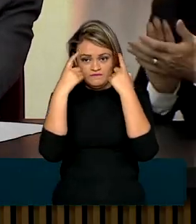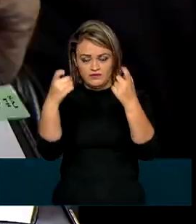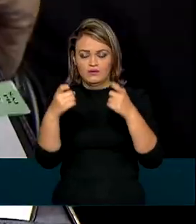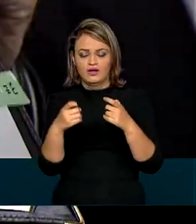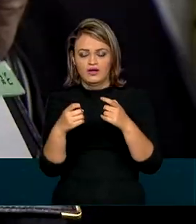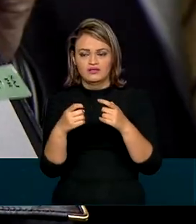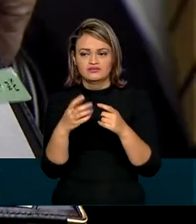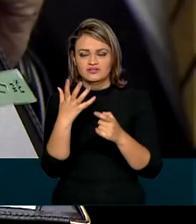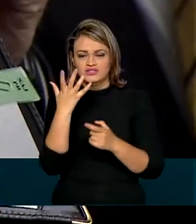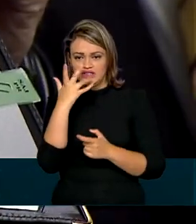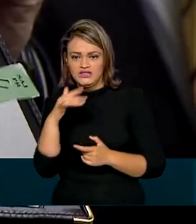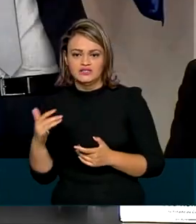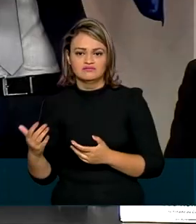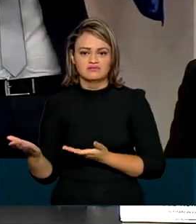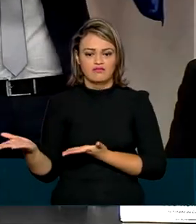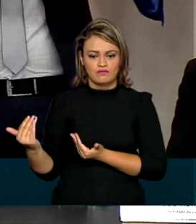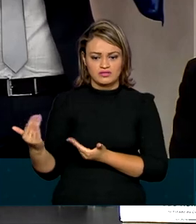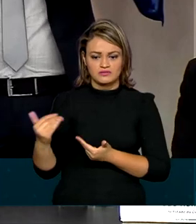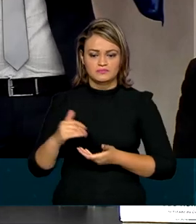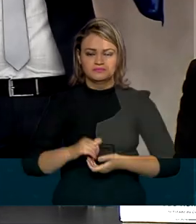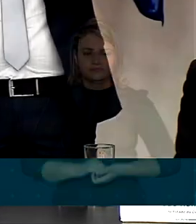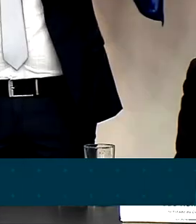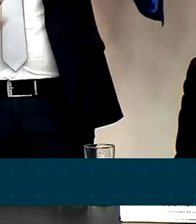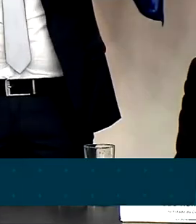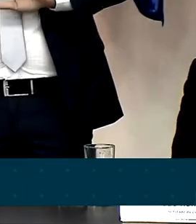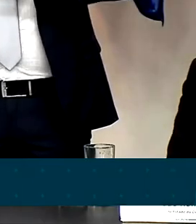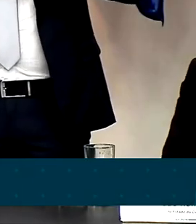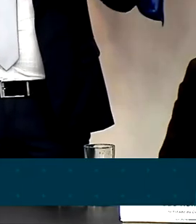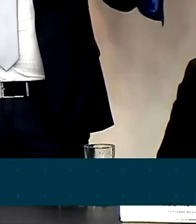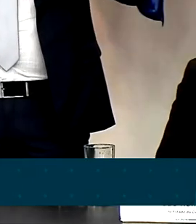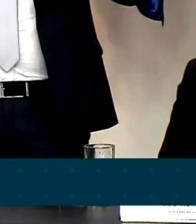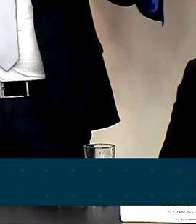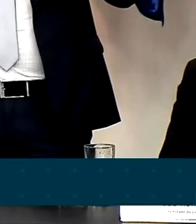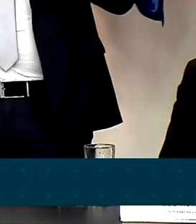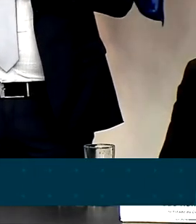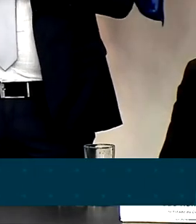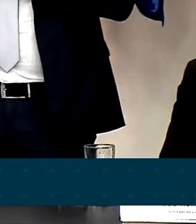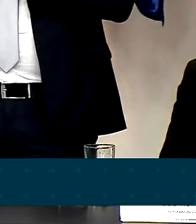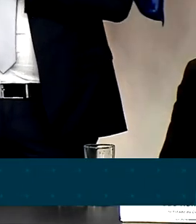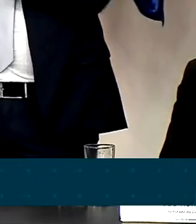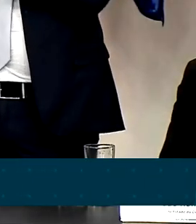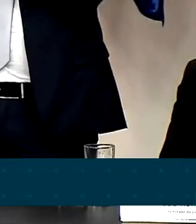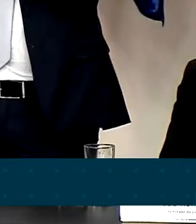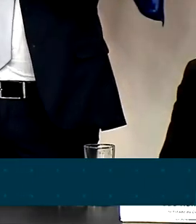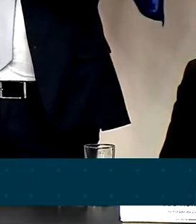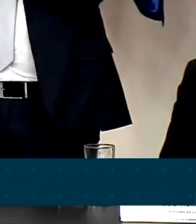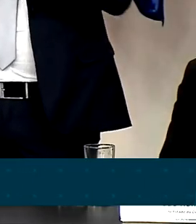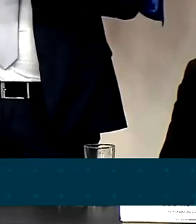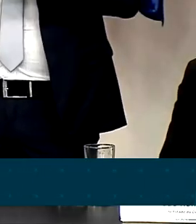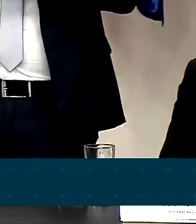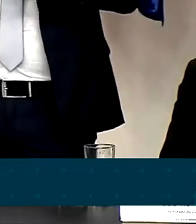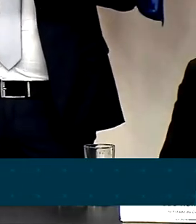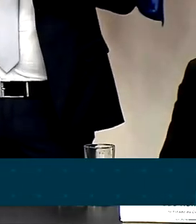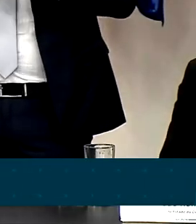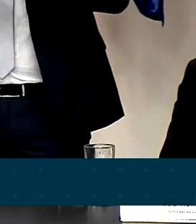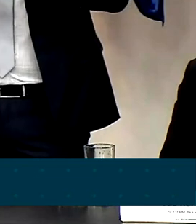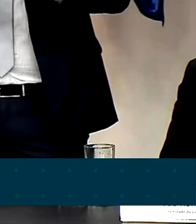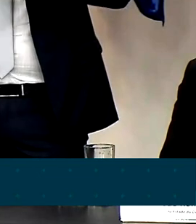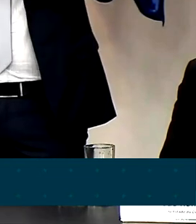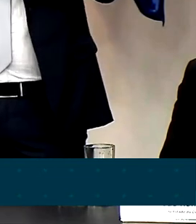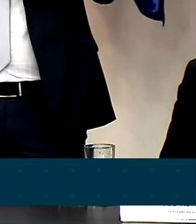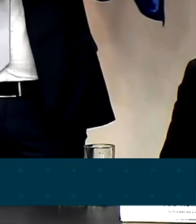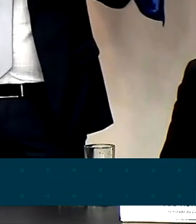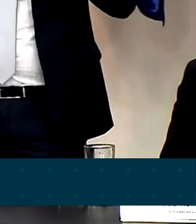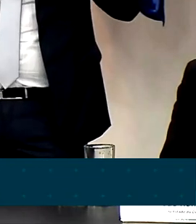Crianças e Adolescentes. Peço a Deus que vocês continuem nessa entoada, que possíveis